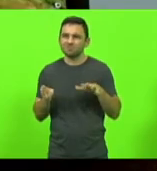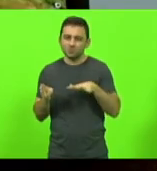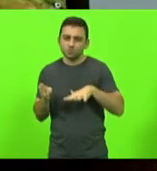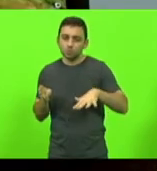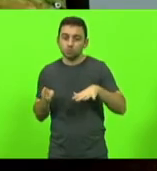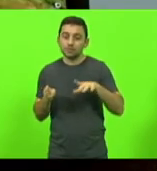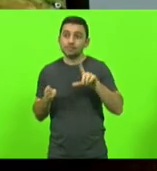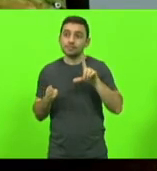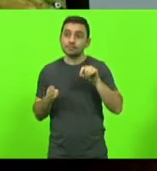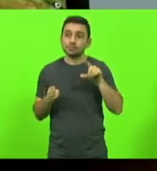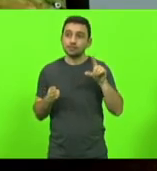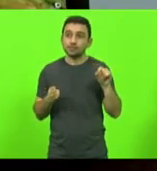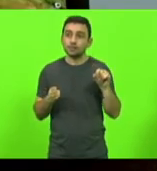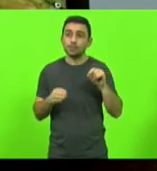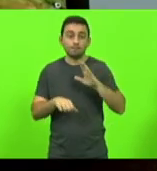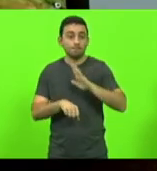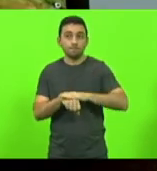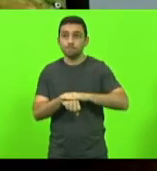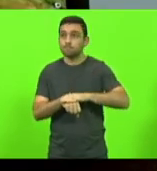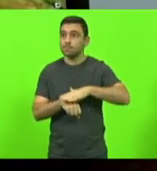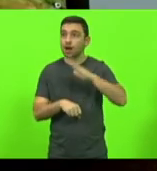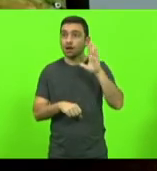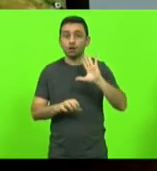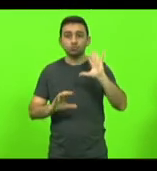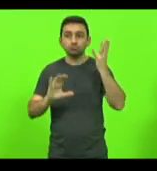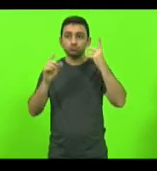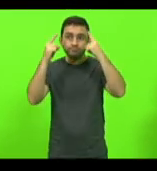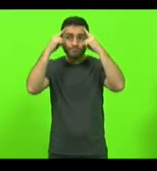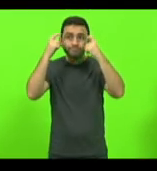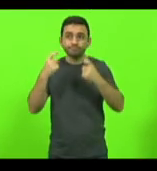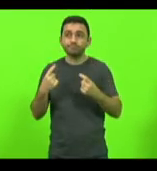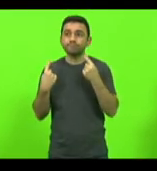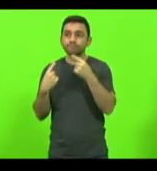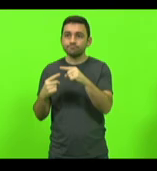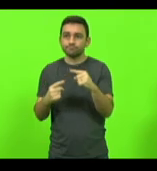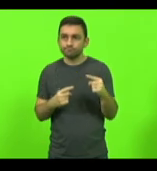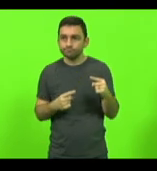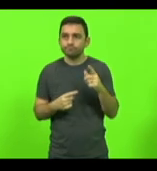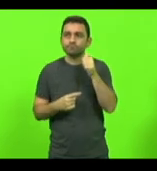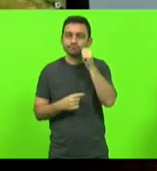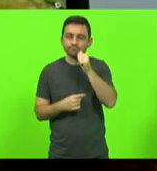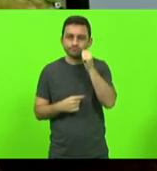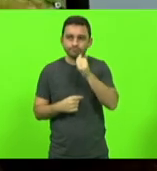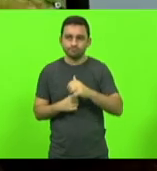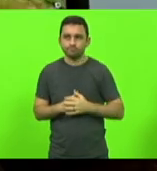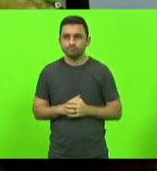com mais casos de violência contra a mulher.